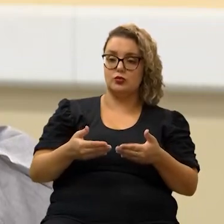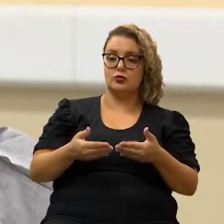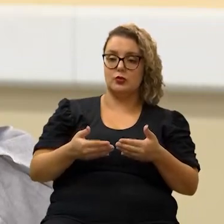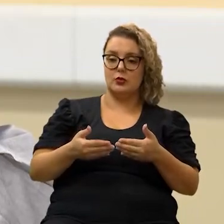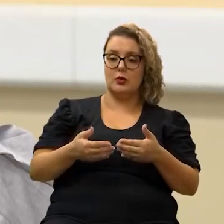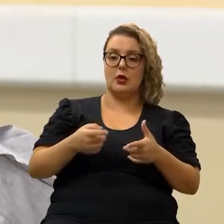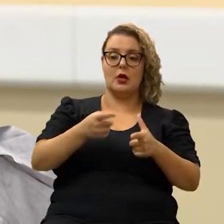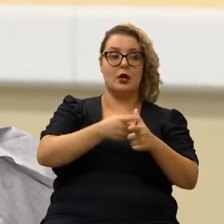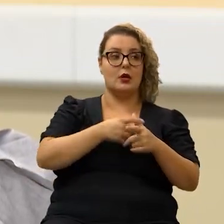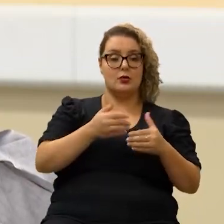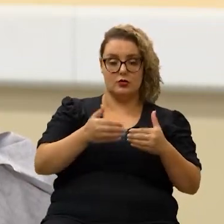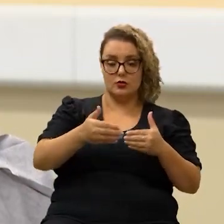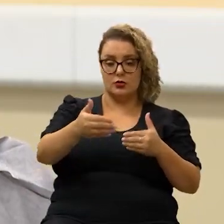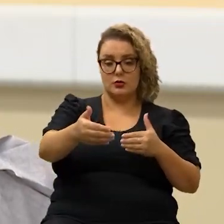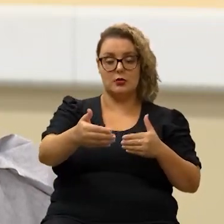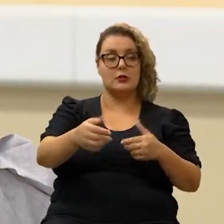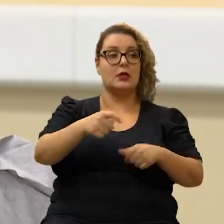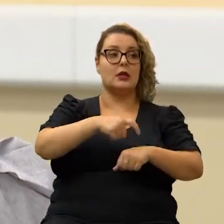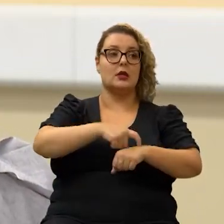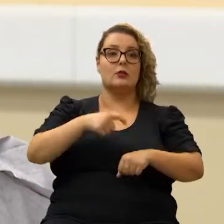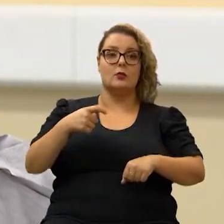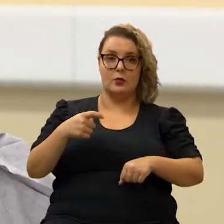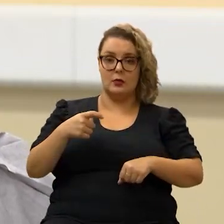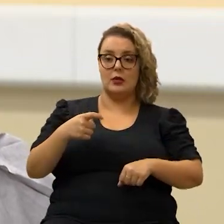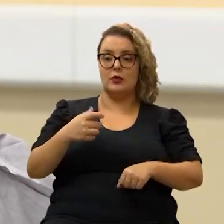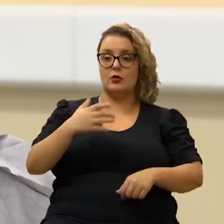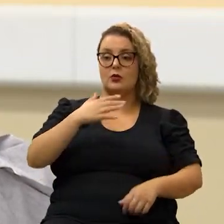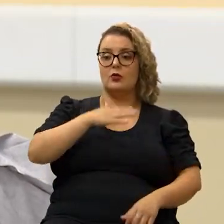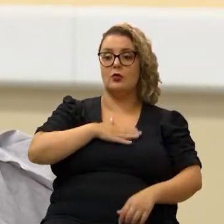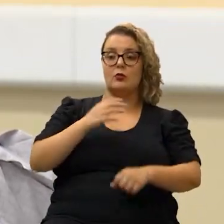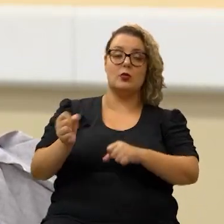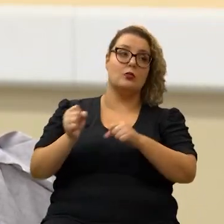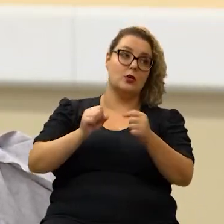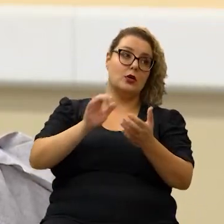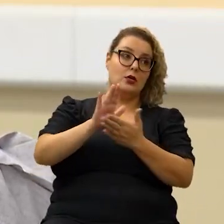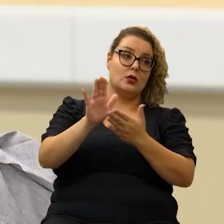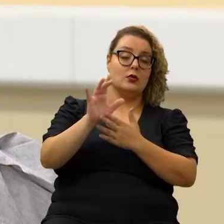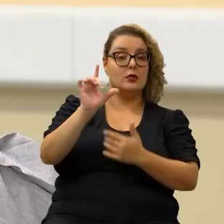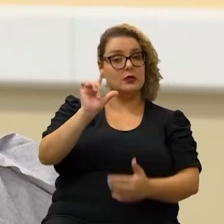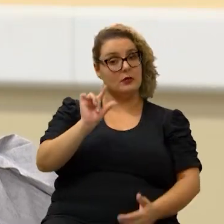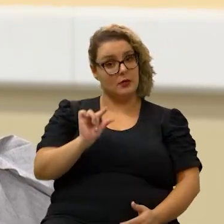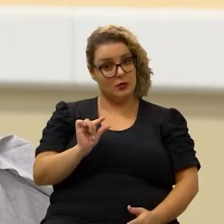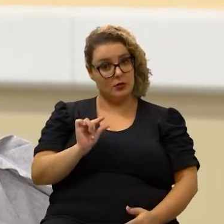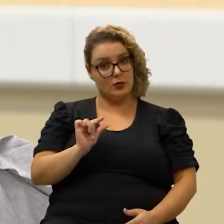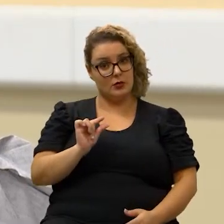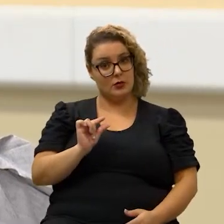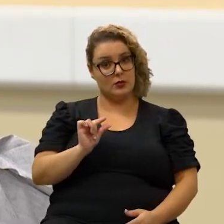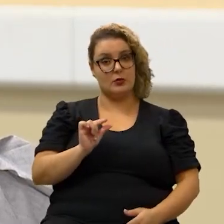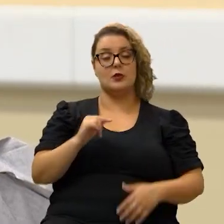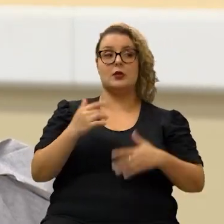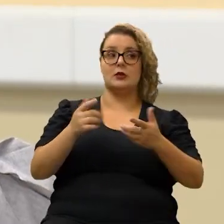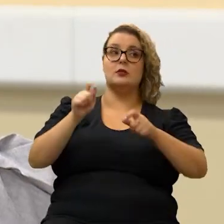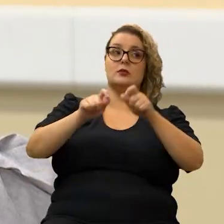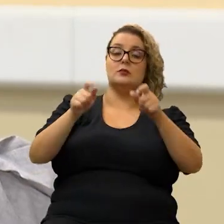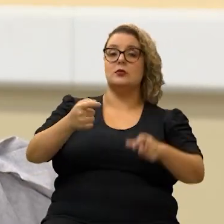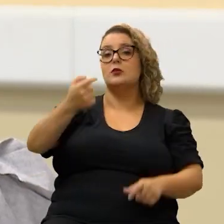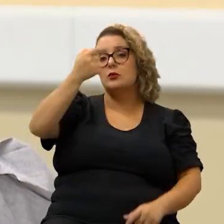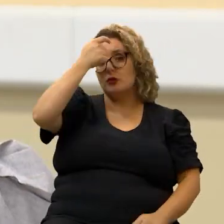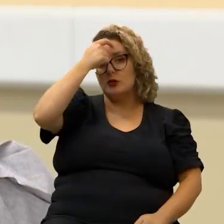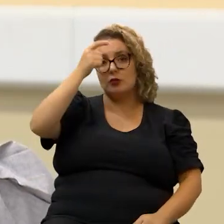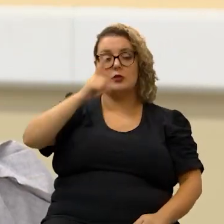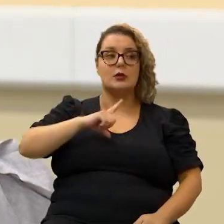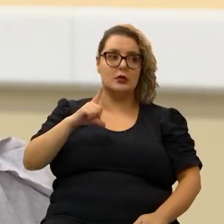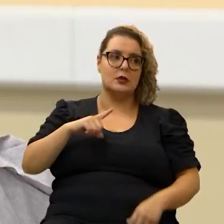enquanto aquela dívida durar durante aquele período o meu poder de consumo vai ser menor então as pessoas tem que ter